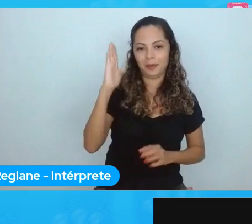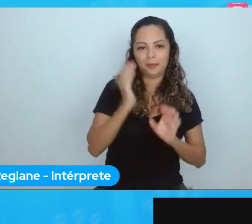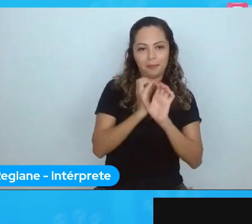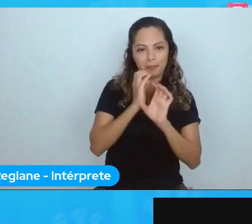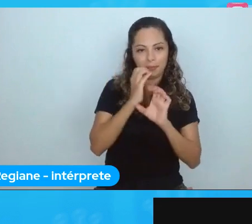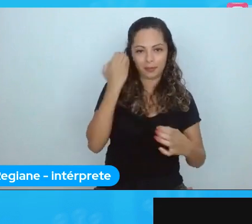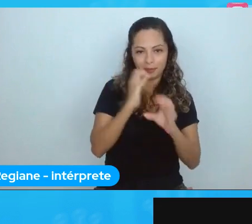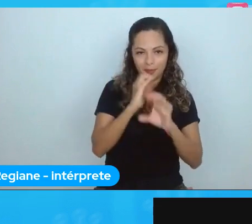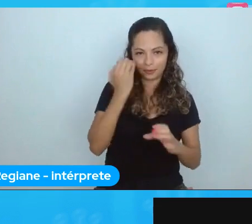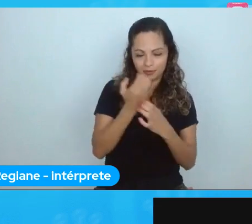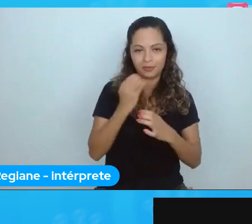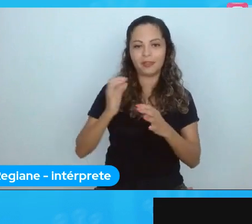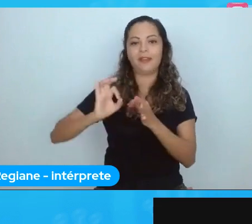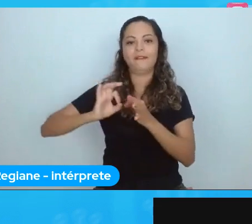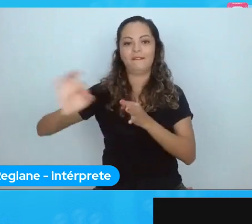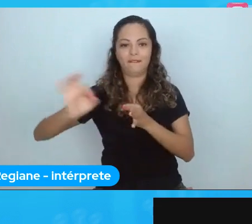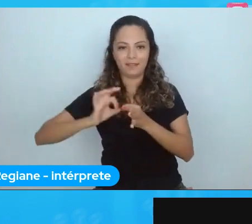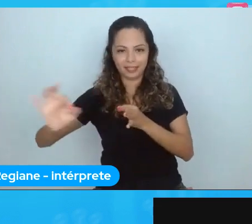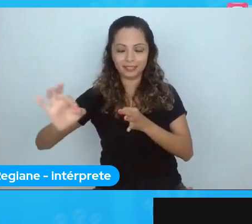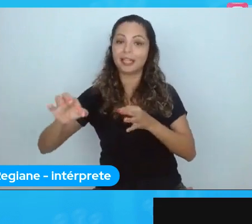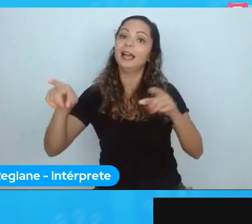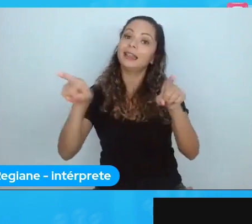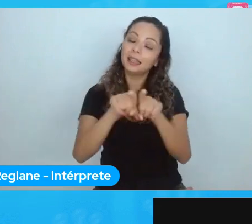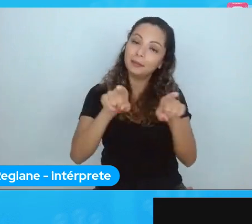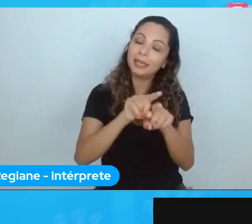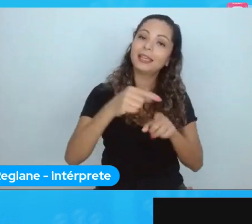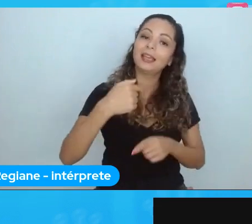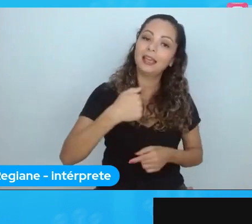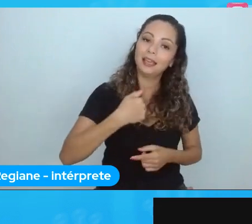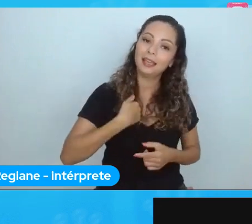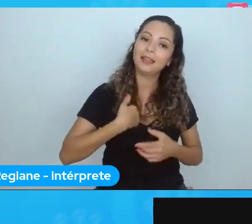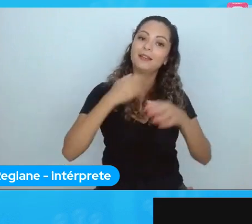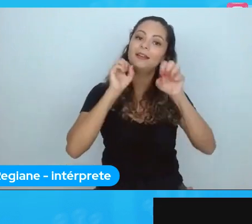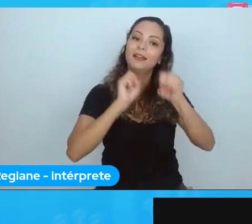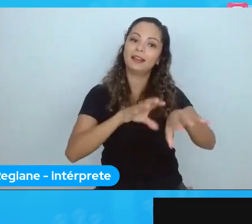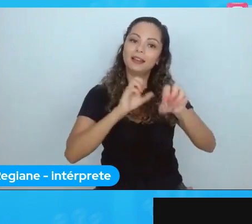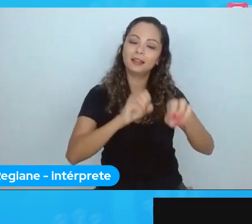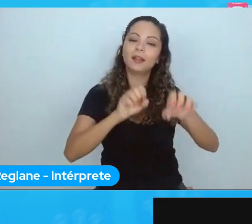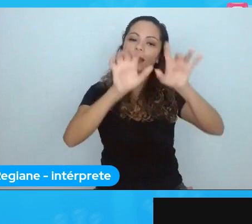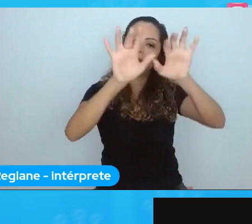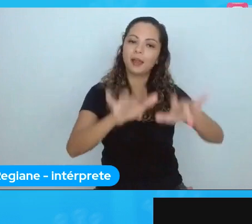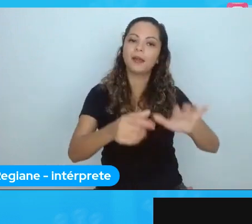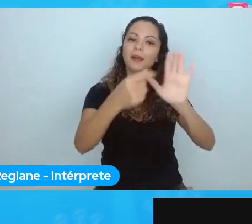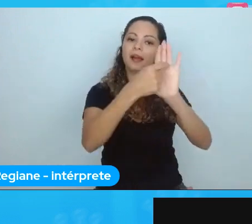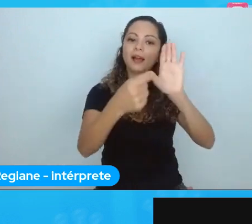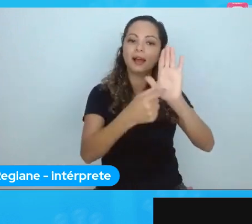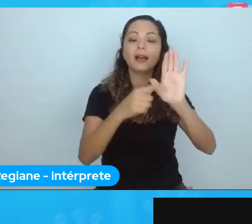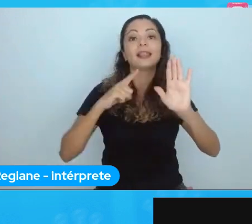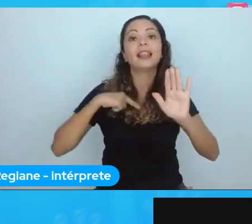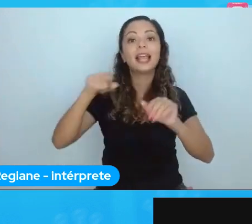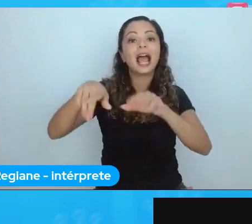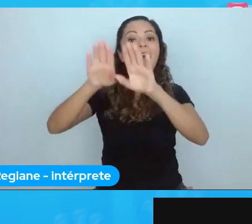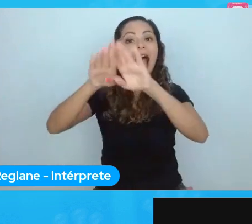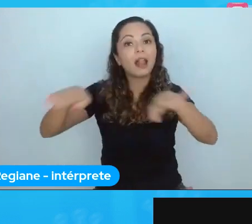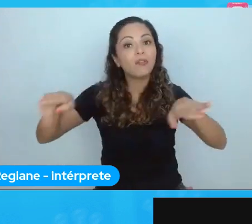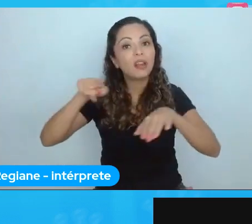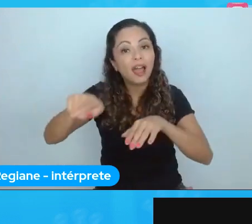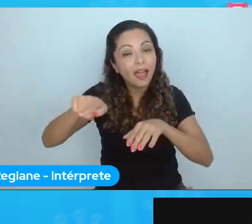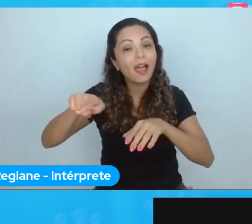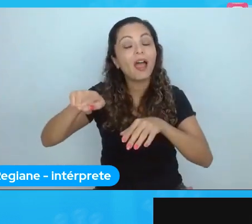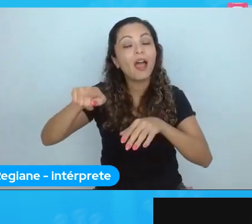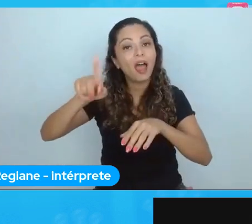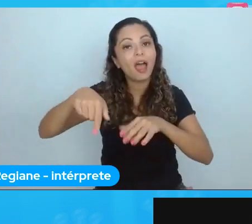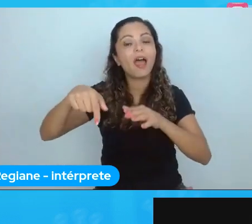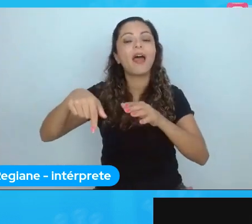como professora de programação e eu tenho uma aluna que é médica e ela está aprendendo Python comigo e o